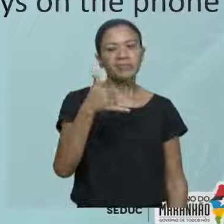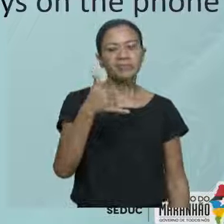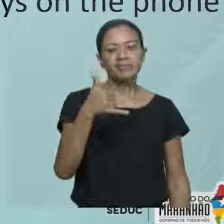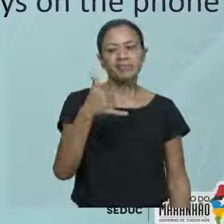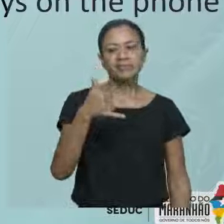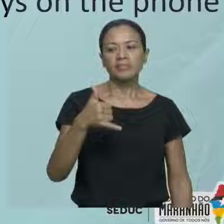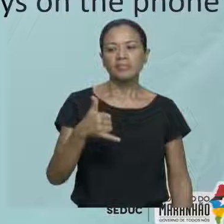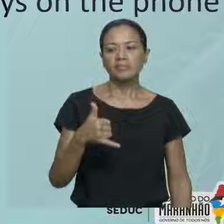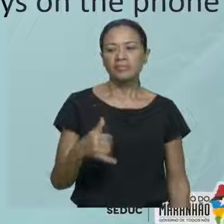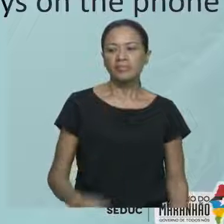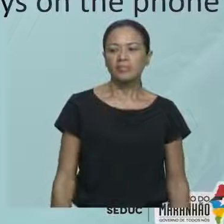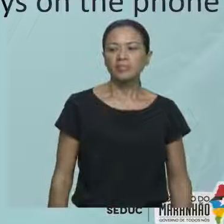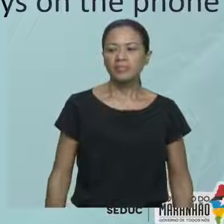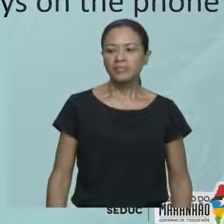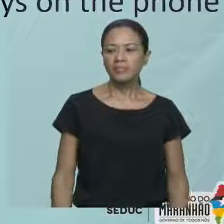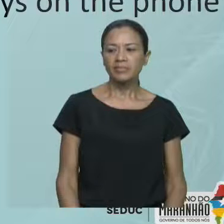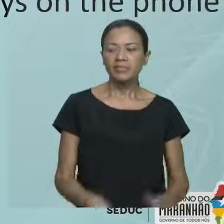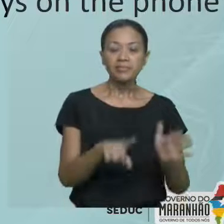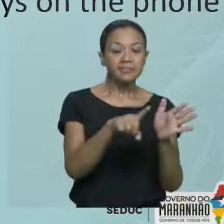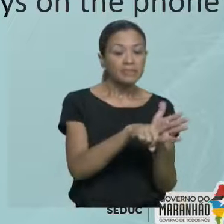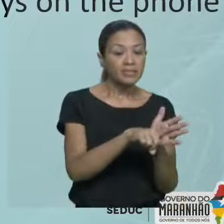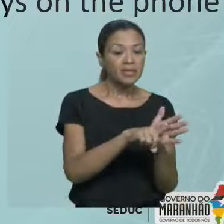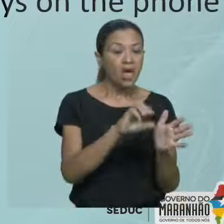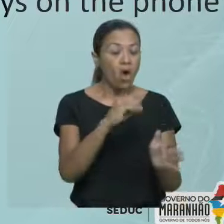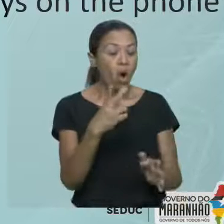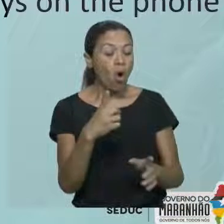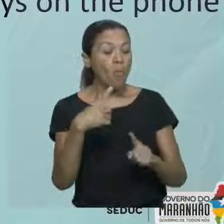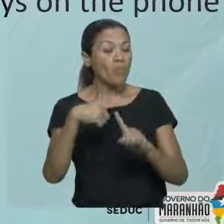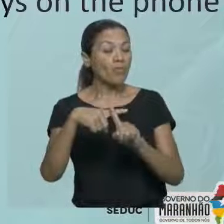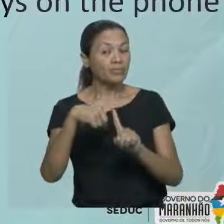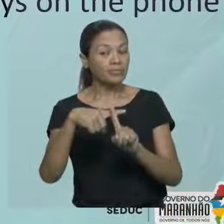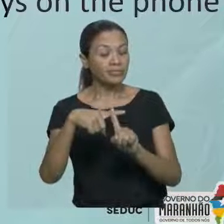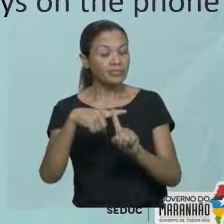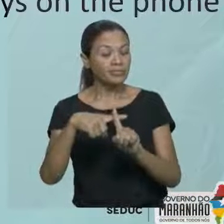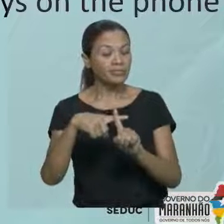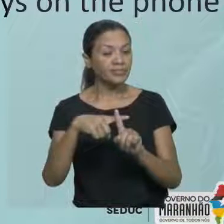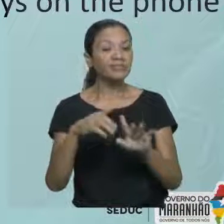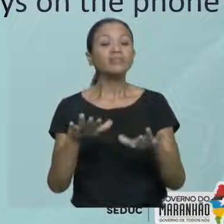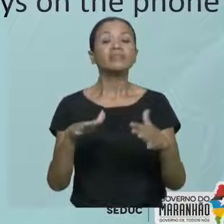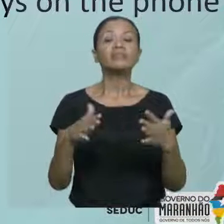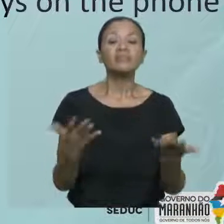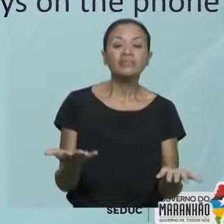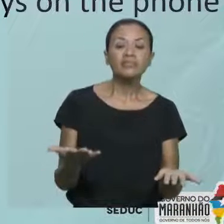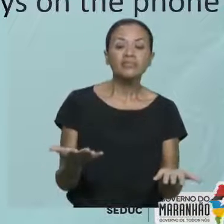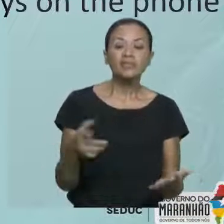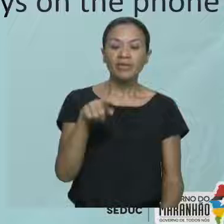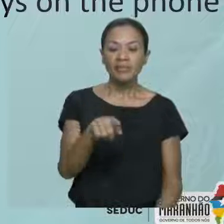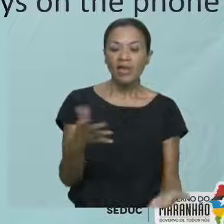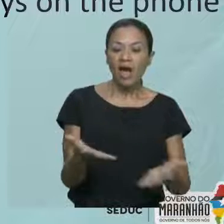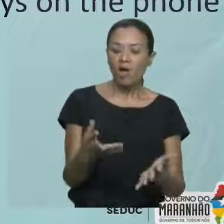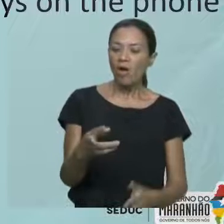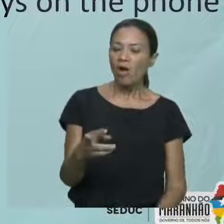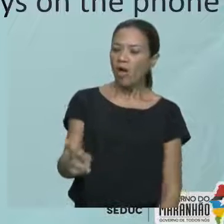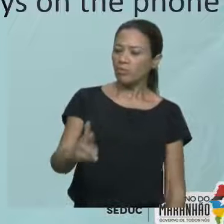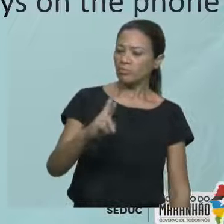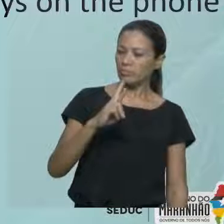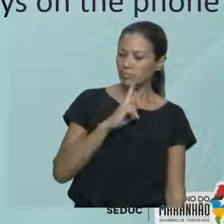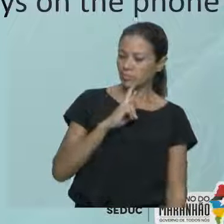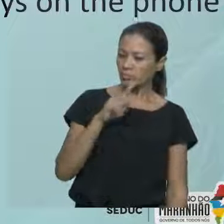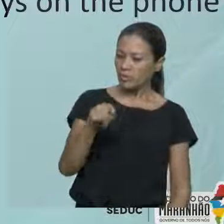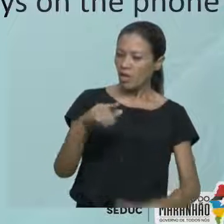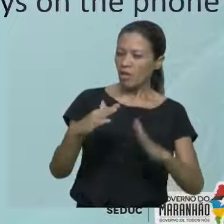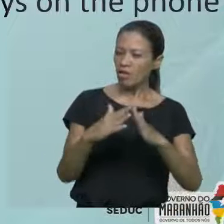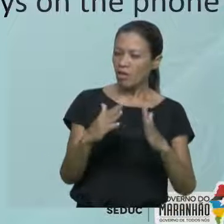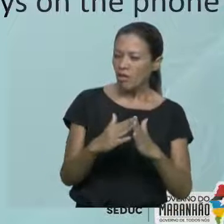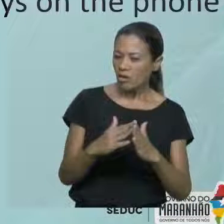something negative or positive. Então, vocês aí me respondam, vocês estão em casa